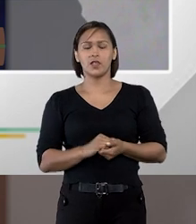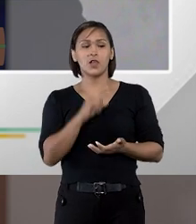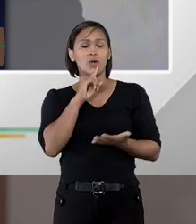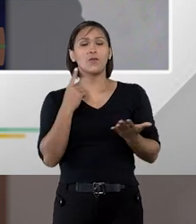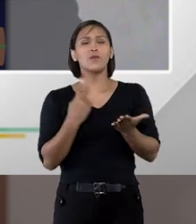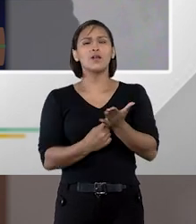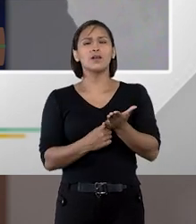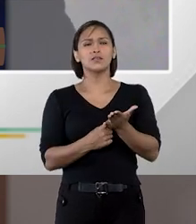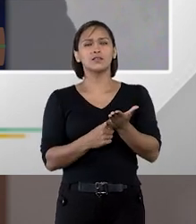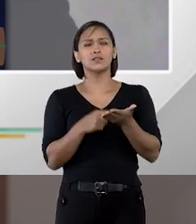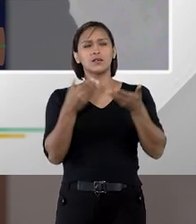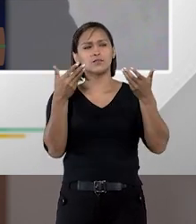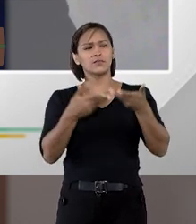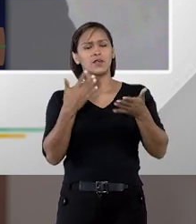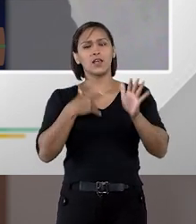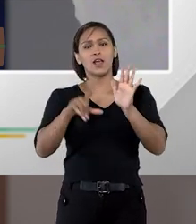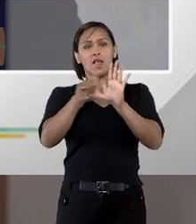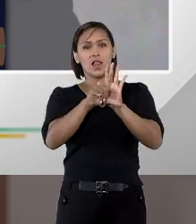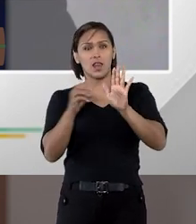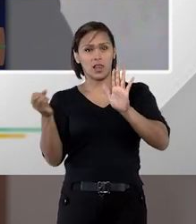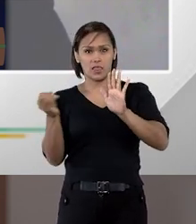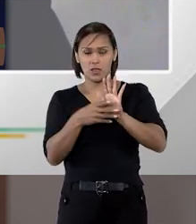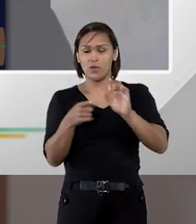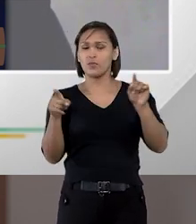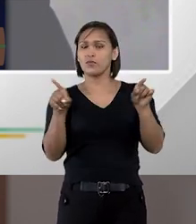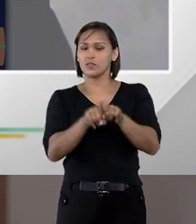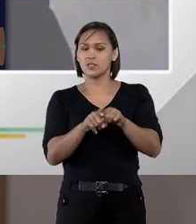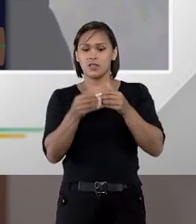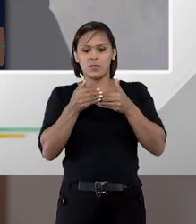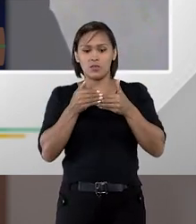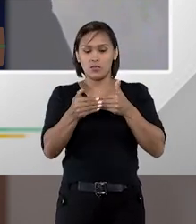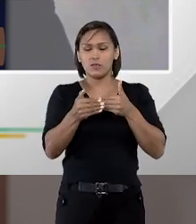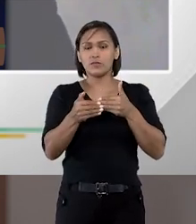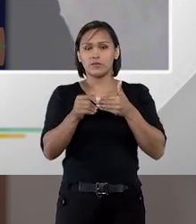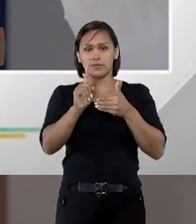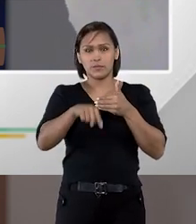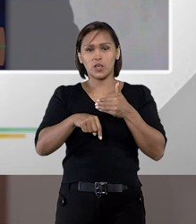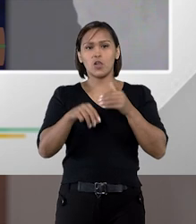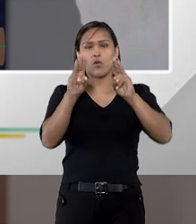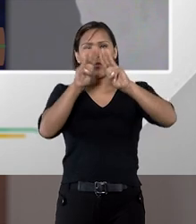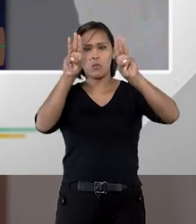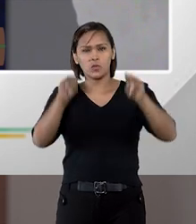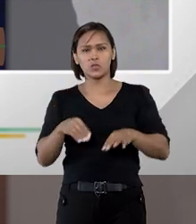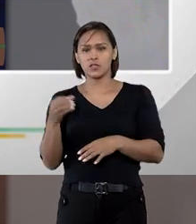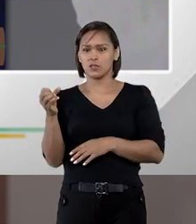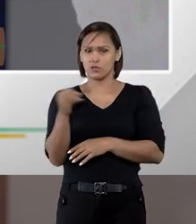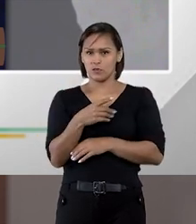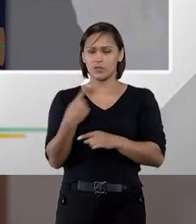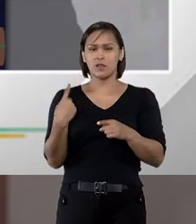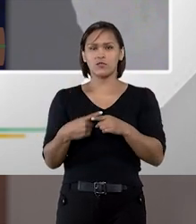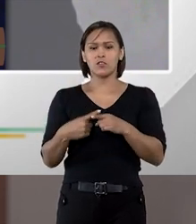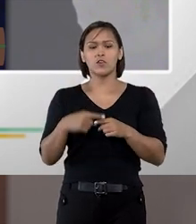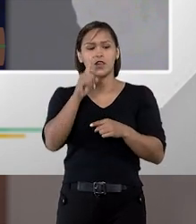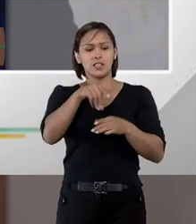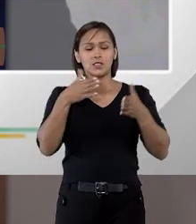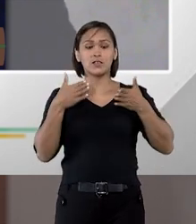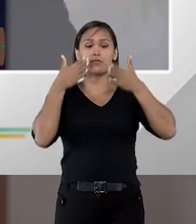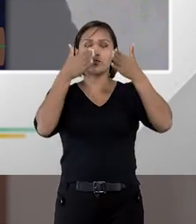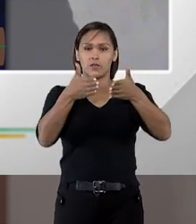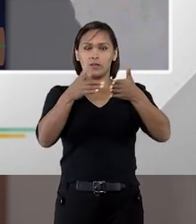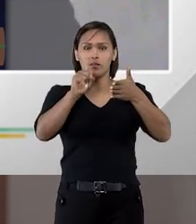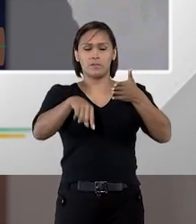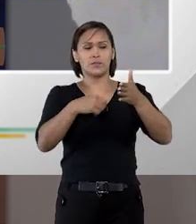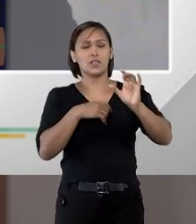Quando eu afirmei que essa nova lei seria, em grande medida, um museu de grandes novidades, foi sob esse